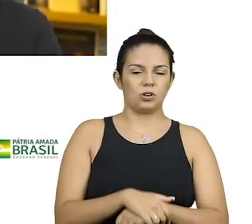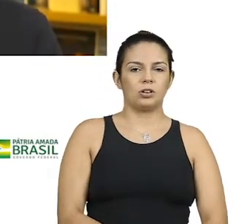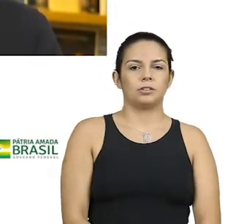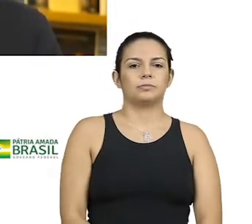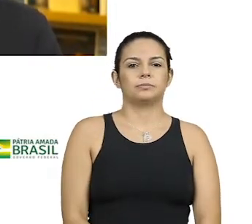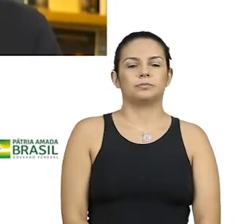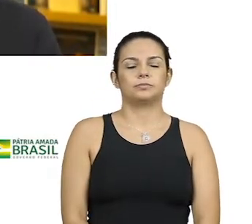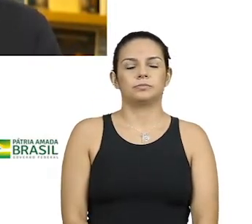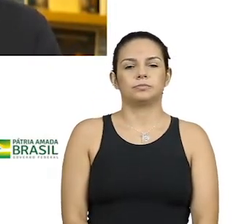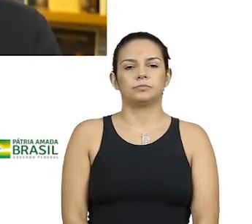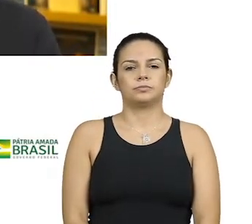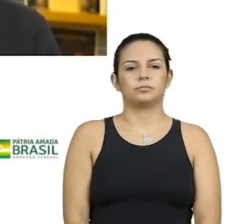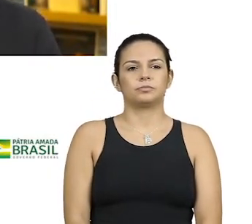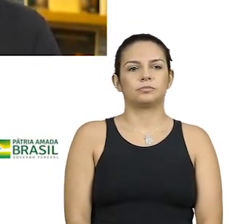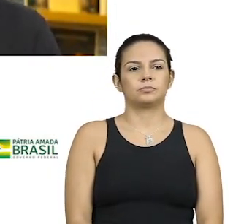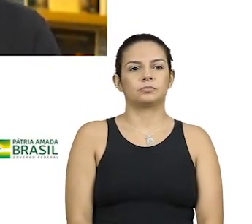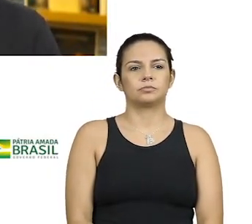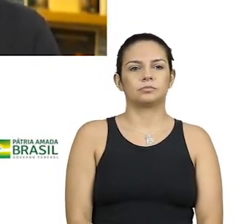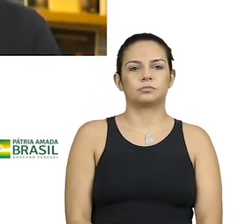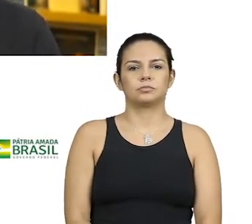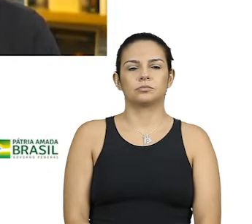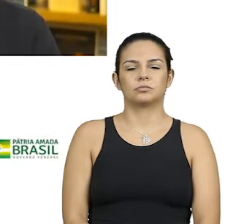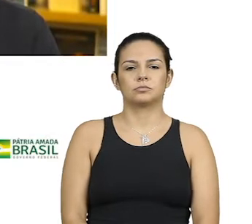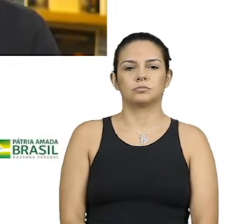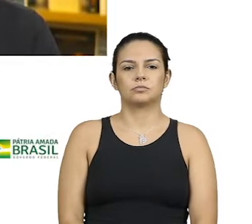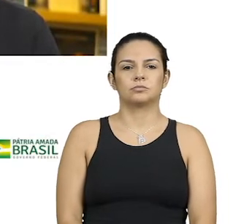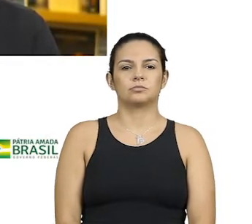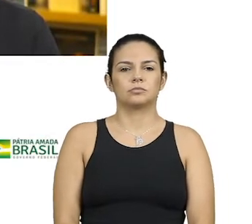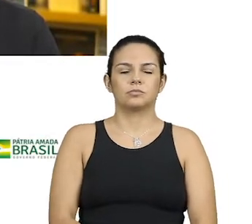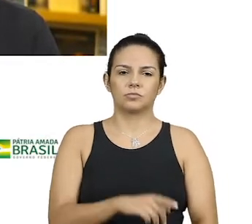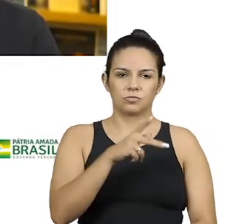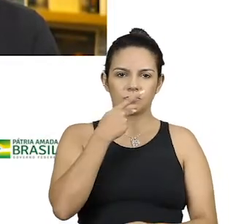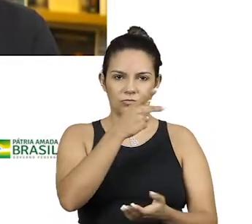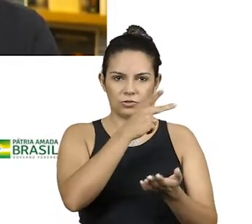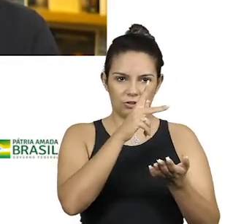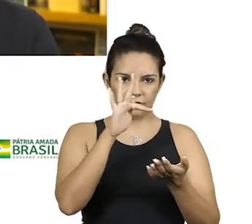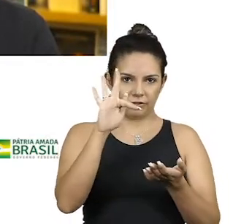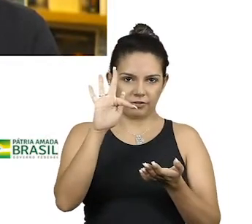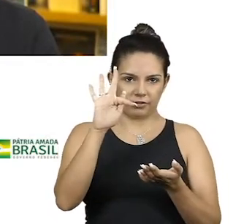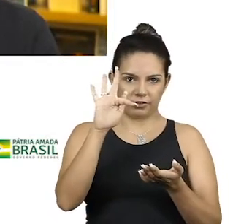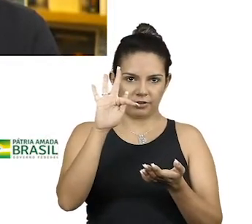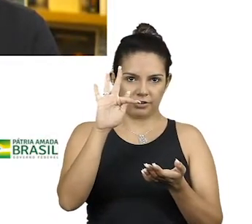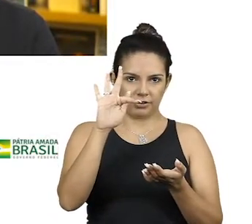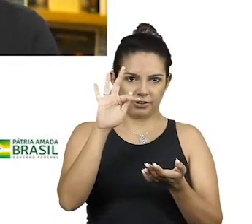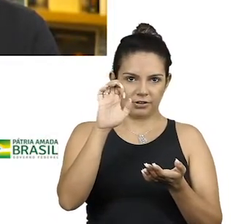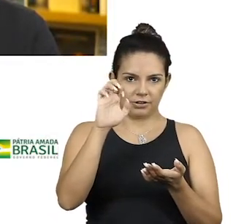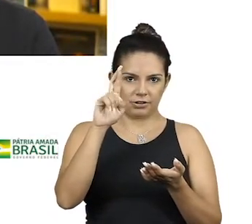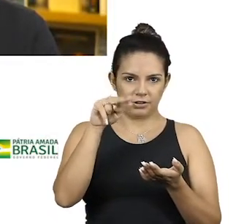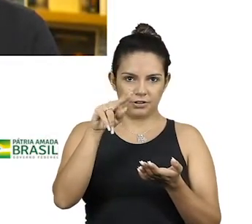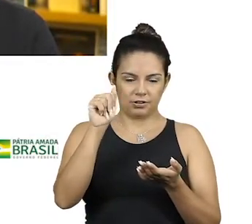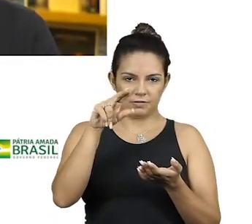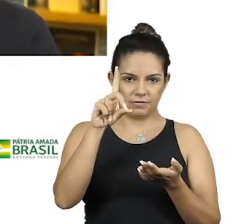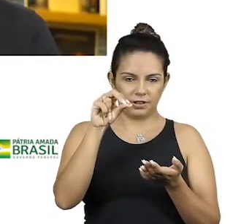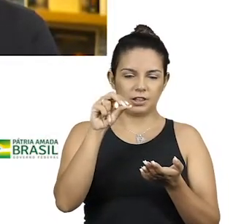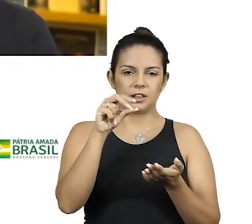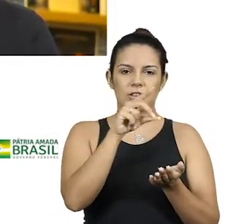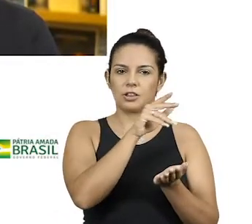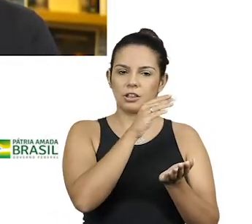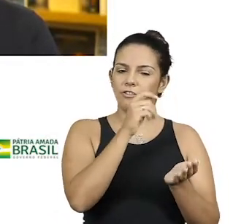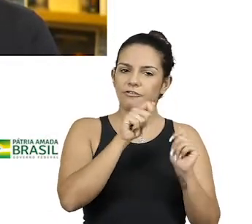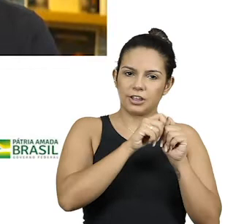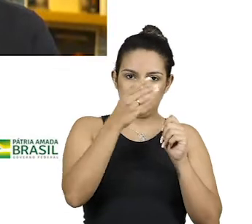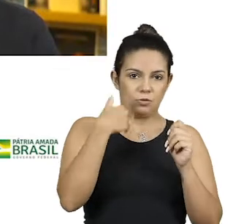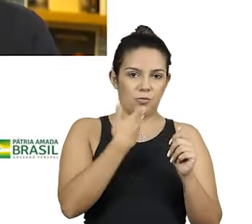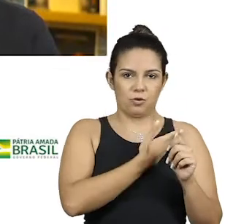digamos assim. É a história do Fernando Moraes, eu falo com ele. O Fernando gastou tanto tempo fazendo biografia, desculpe, gastou tanto tempo como